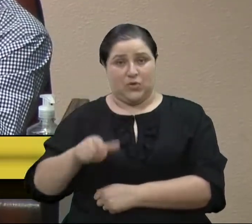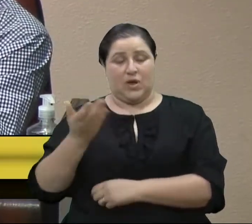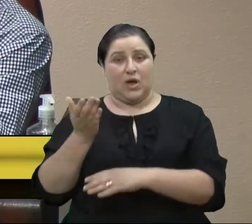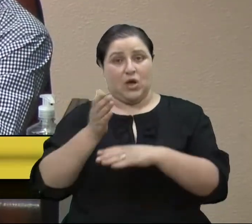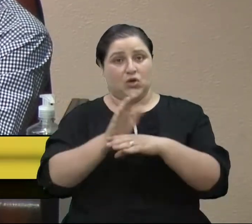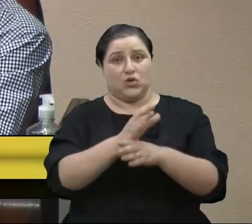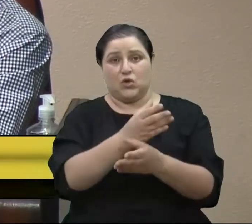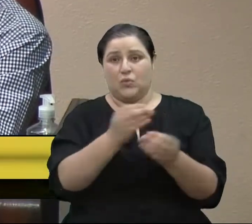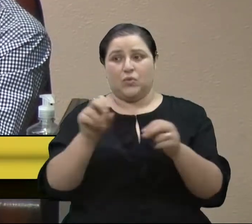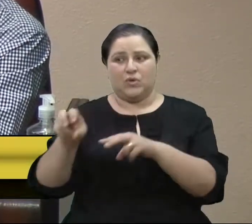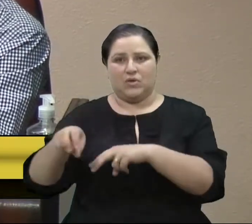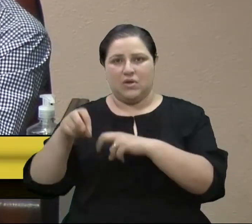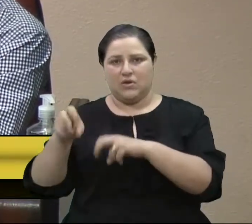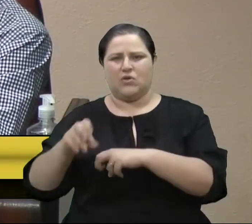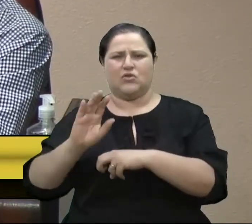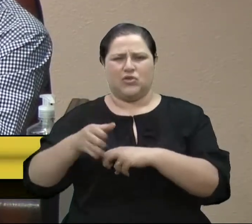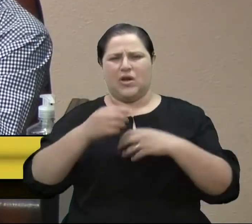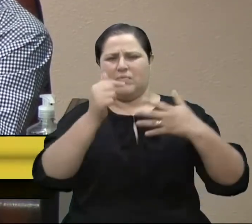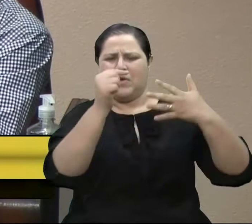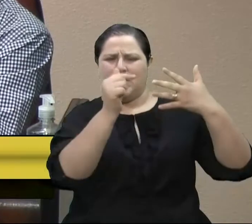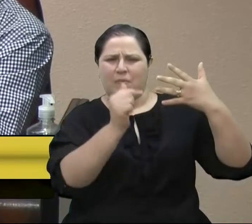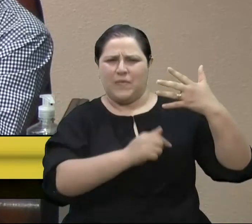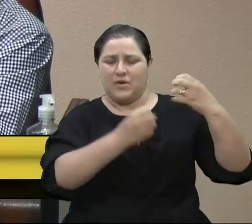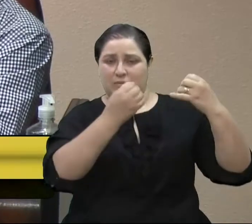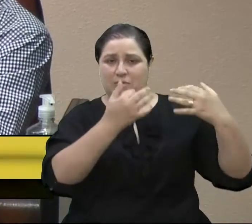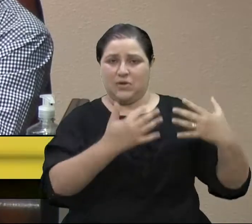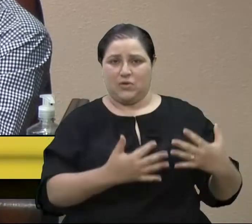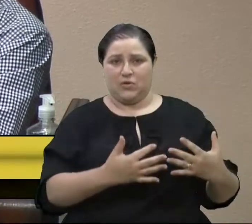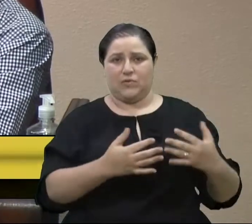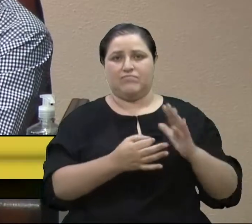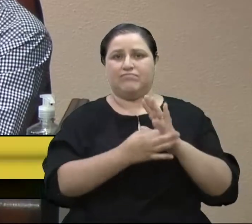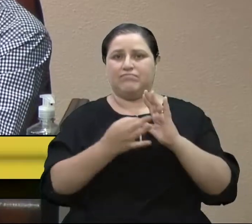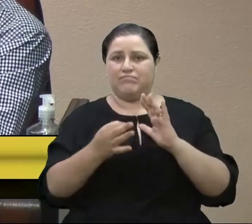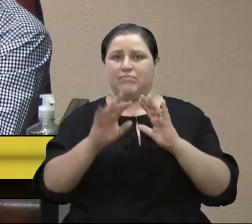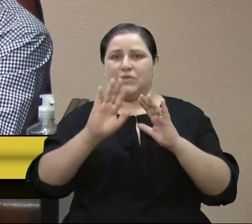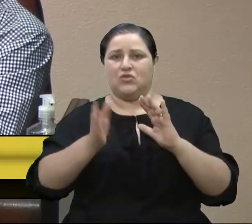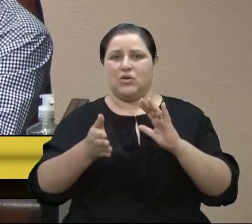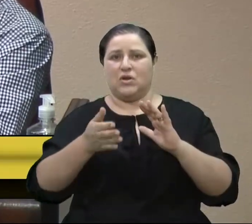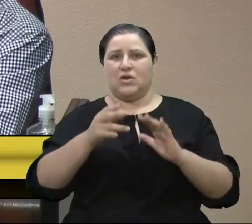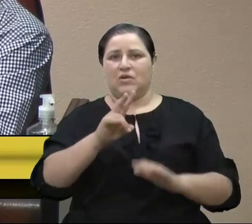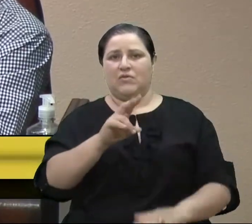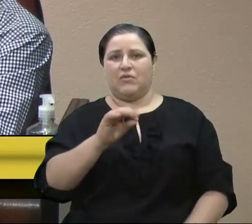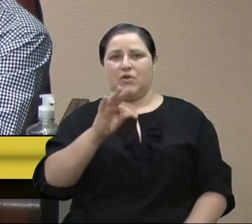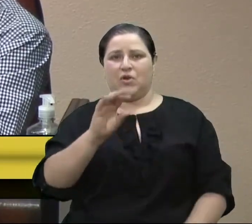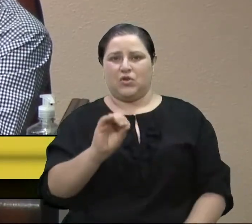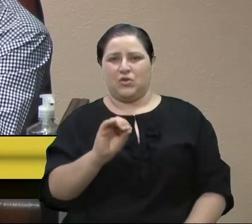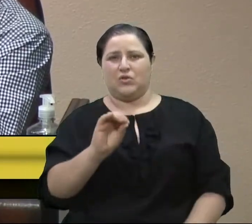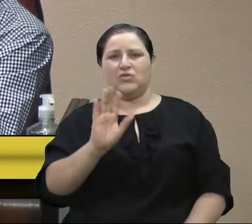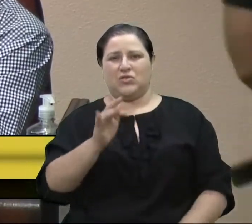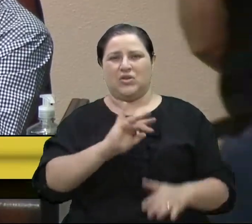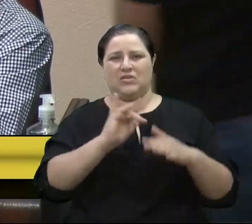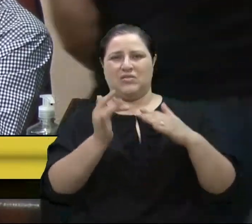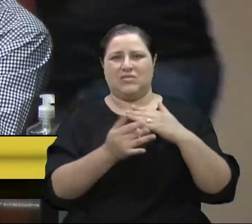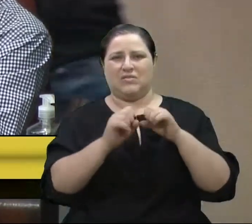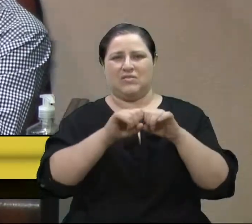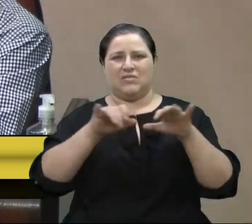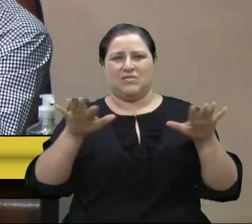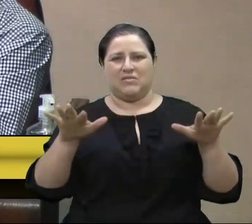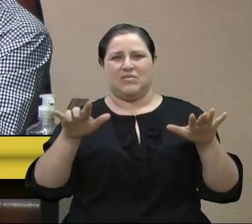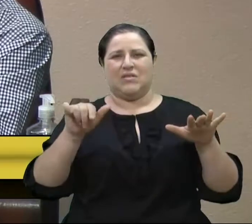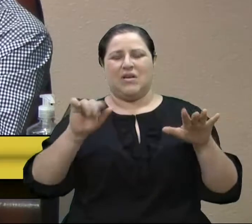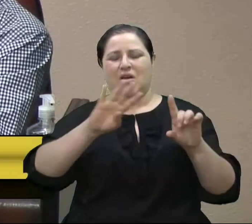interior, além daquilo que já foi citado aqui. Eu sugiro um voto que já foi comentado nas redes sociais, um voto coletivo, em